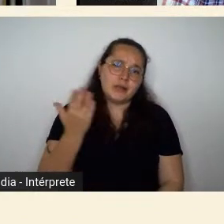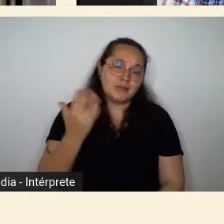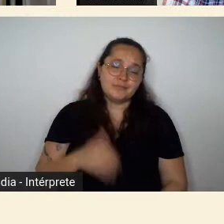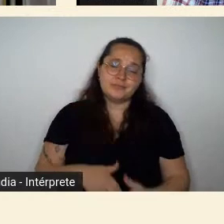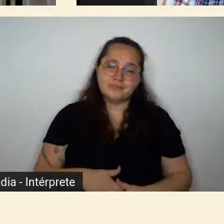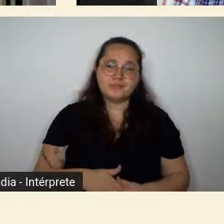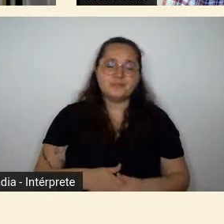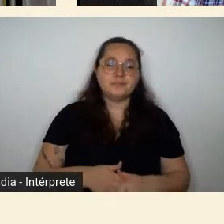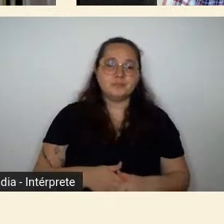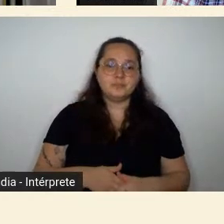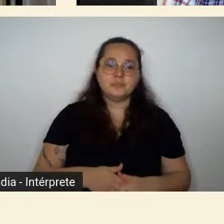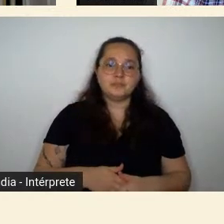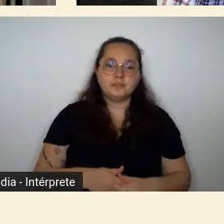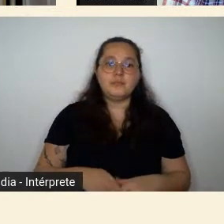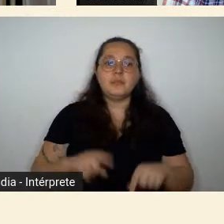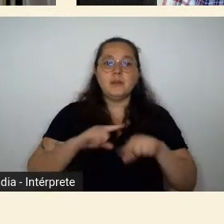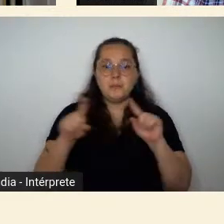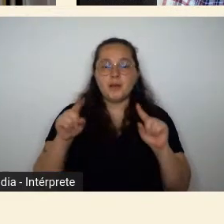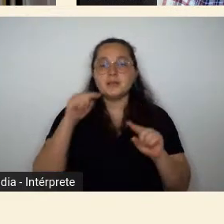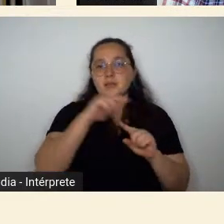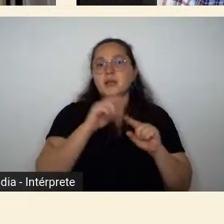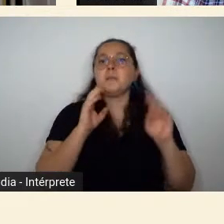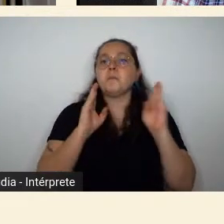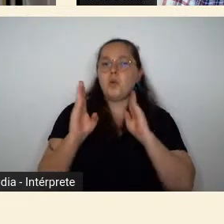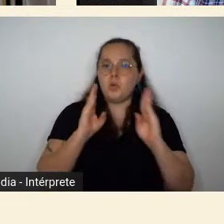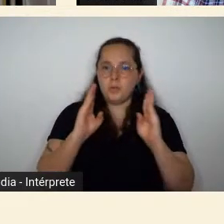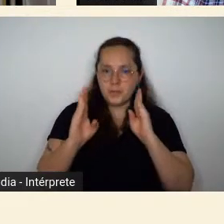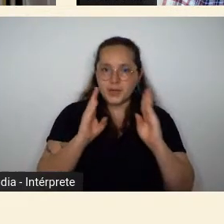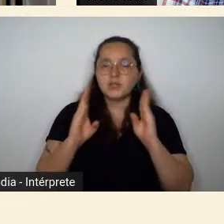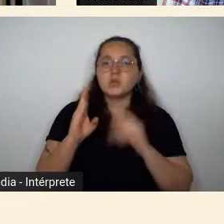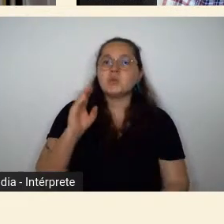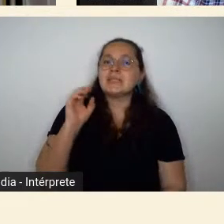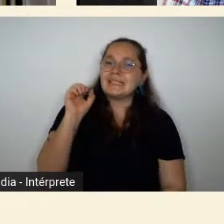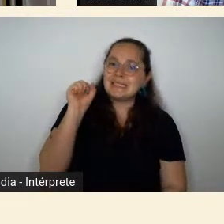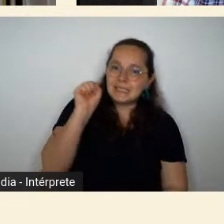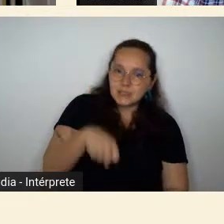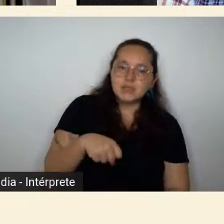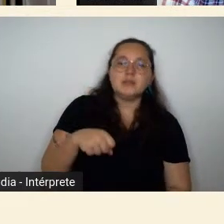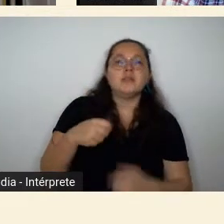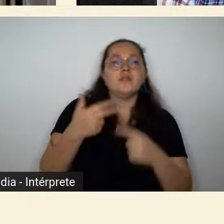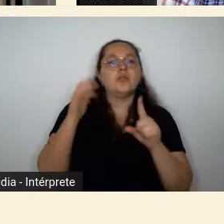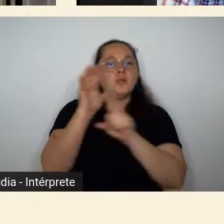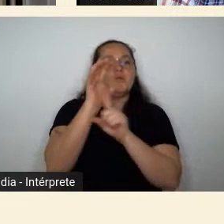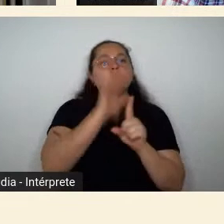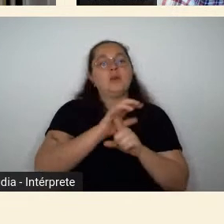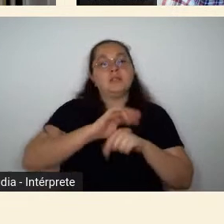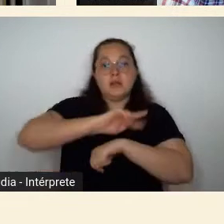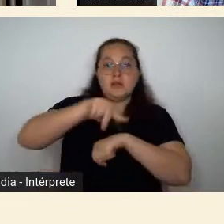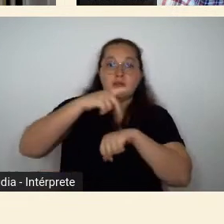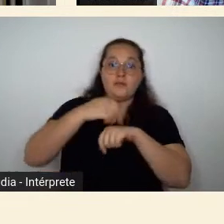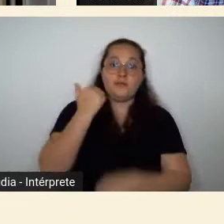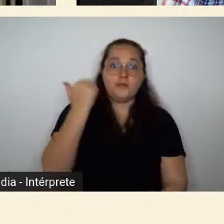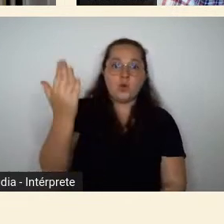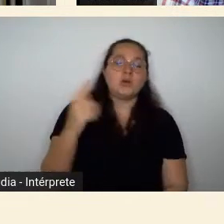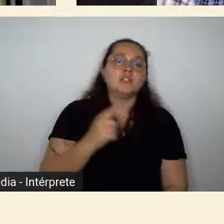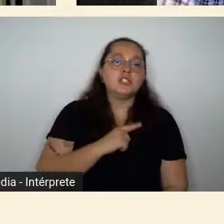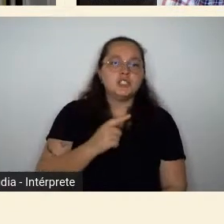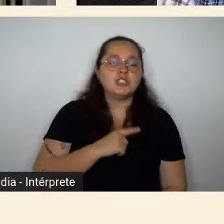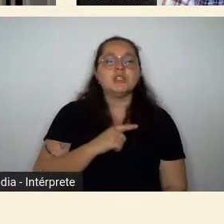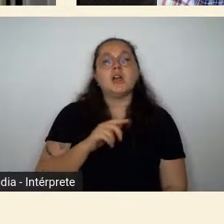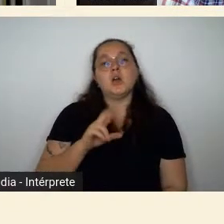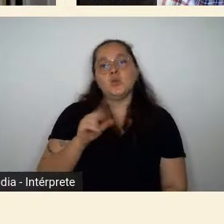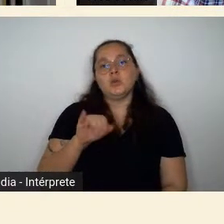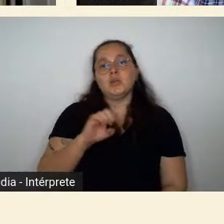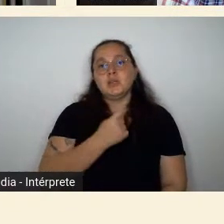mas eu acho que naquele momento foram injunções internacionais nós tínhamos a União Soviética nós tínhamos a Itália